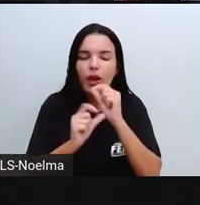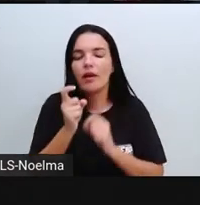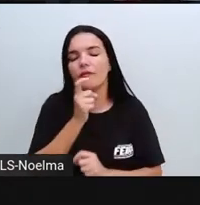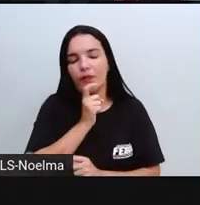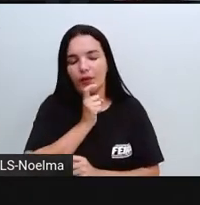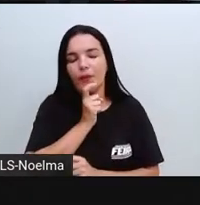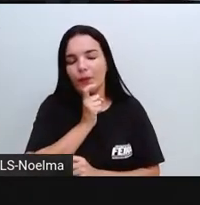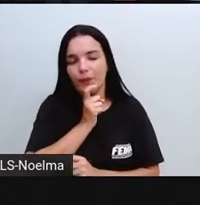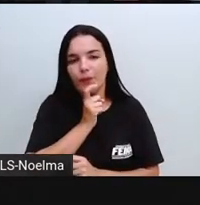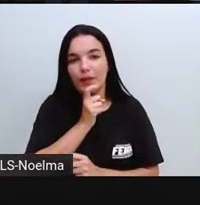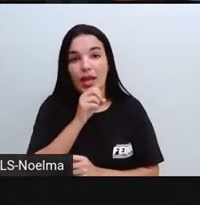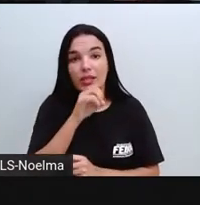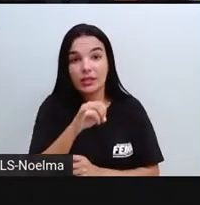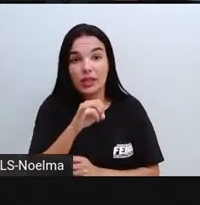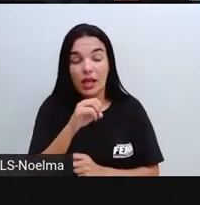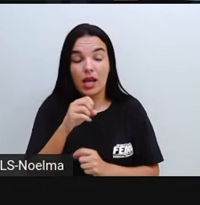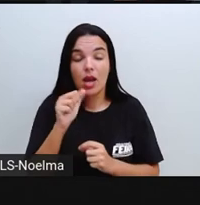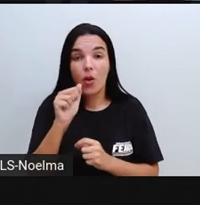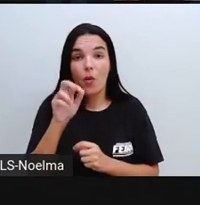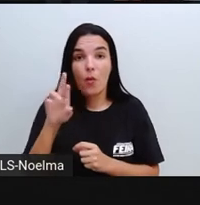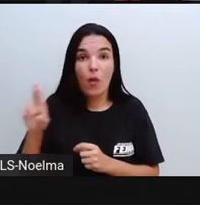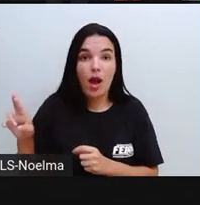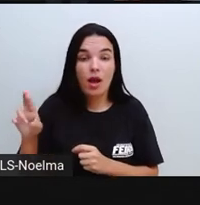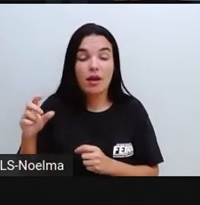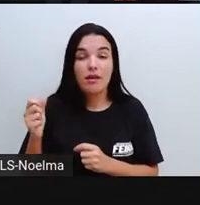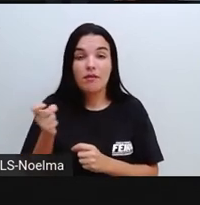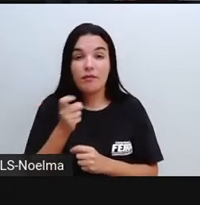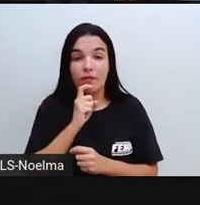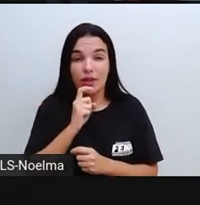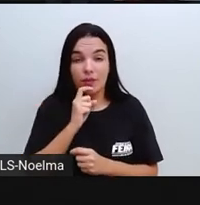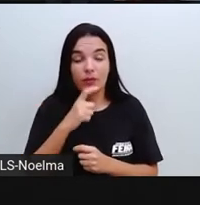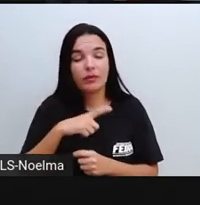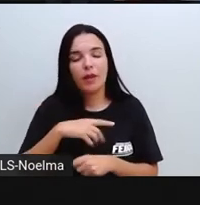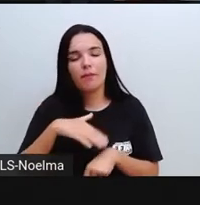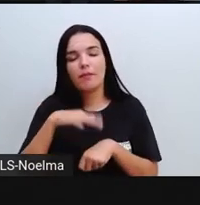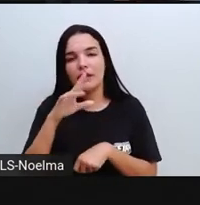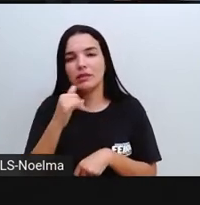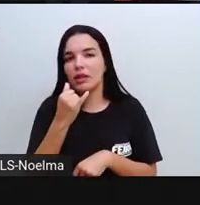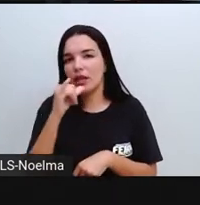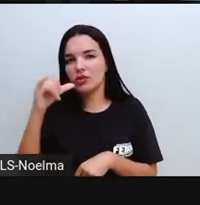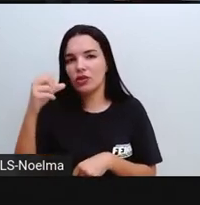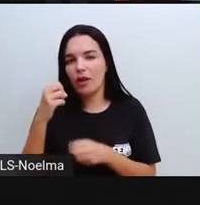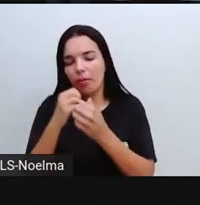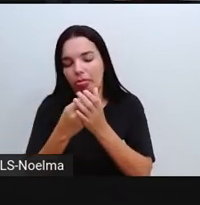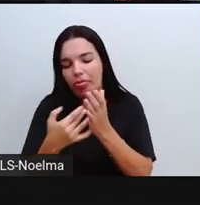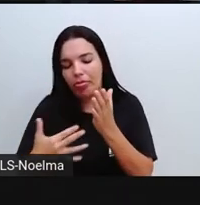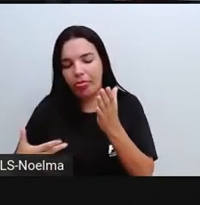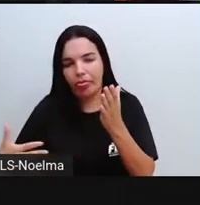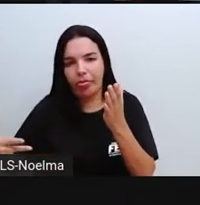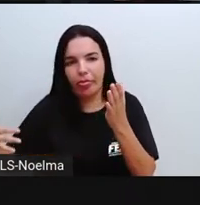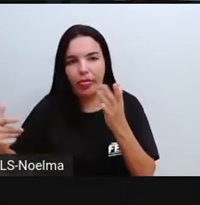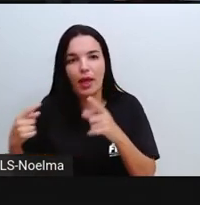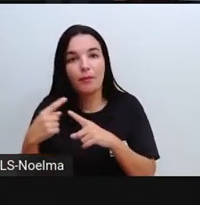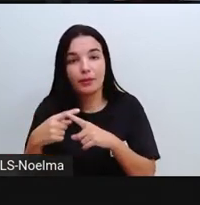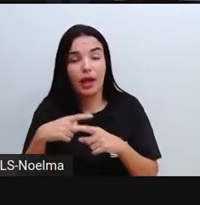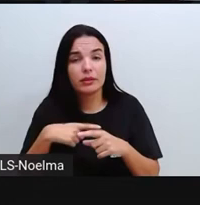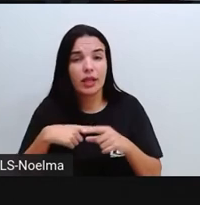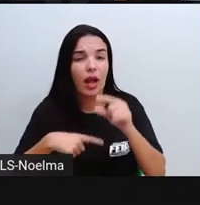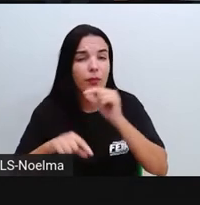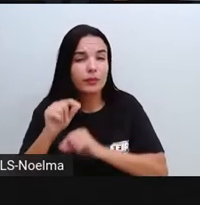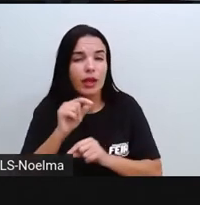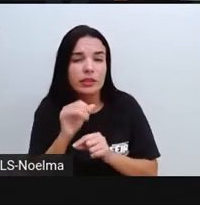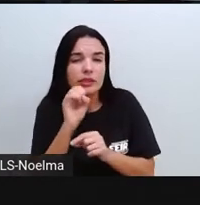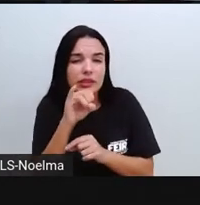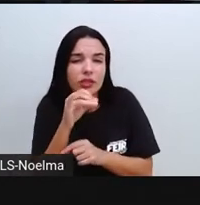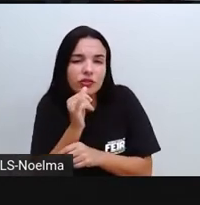Porque quanto mais esse ar tá circulando, mais energia vai gastar. Porque ele tem uma pausa de resfriamento. Quando tá